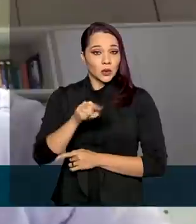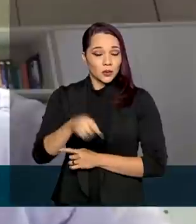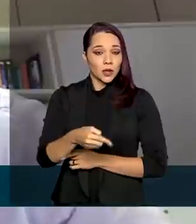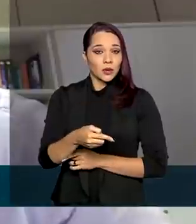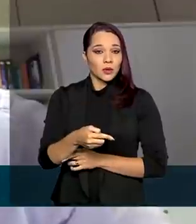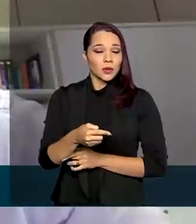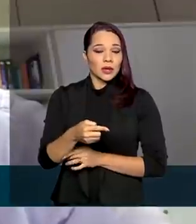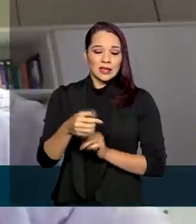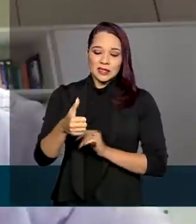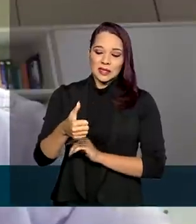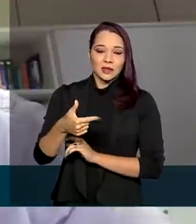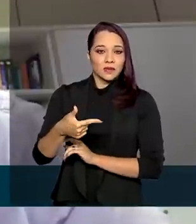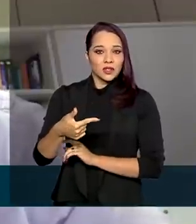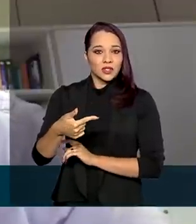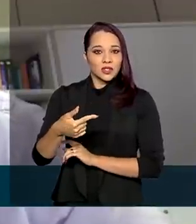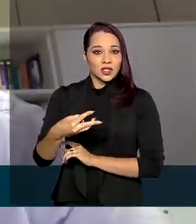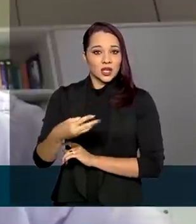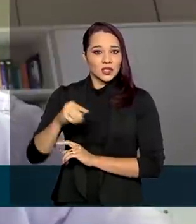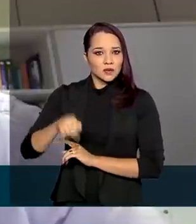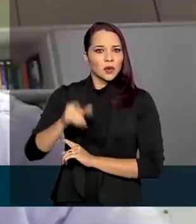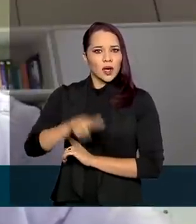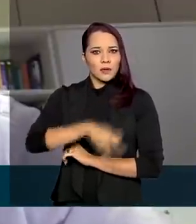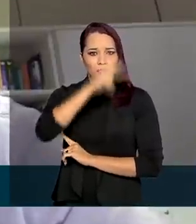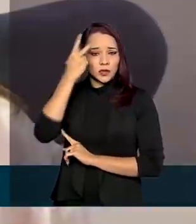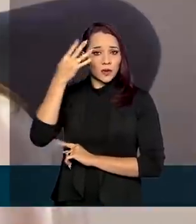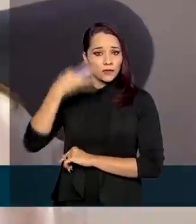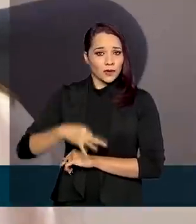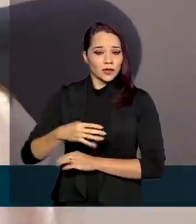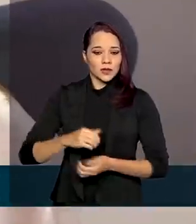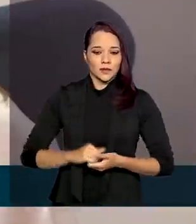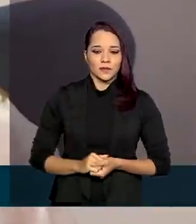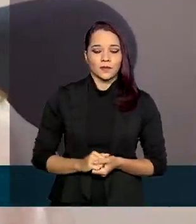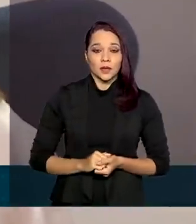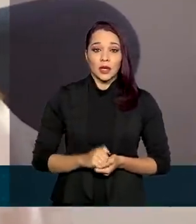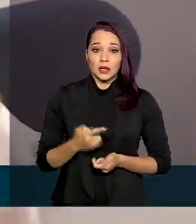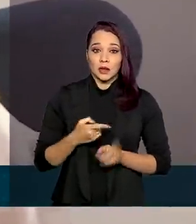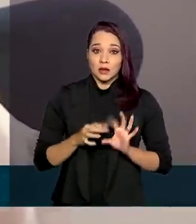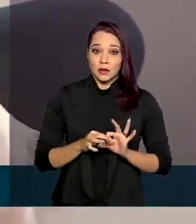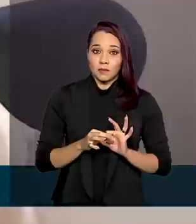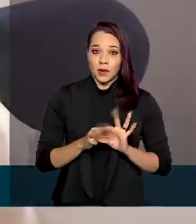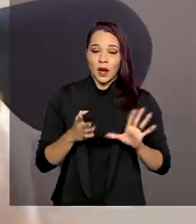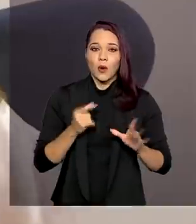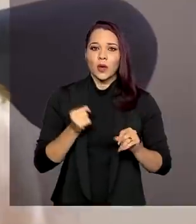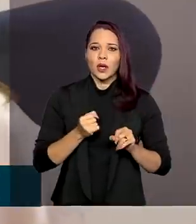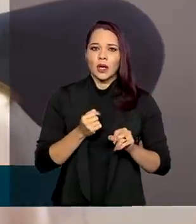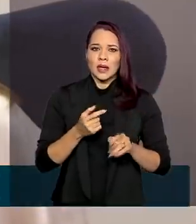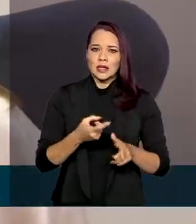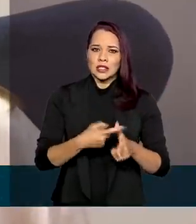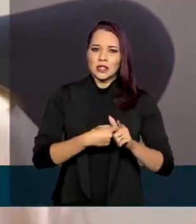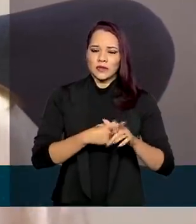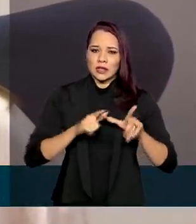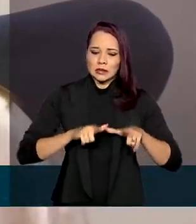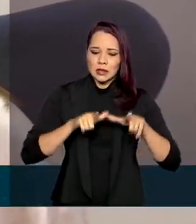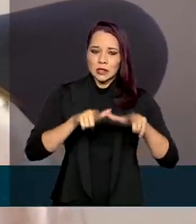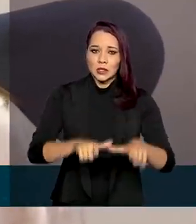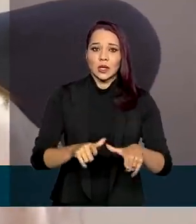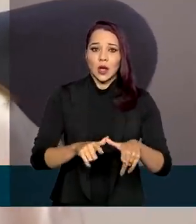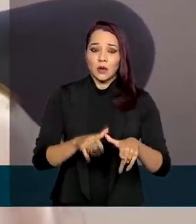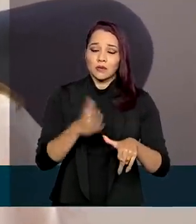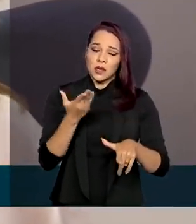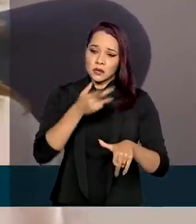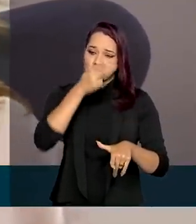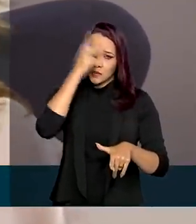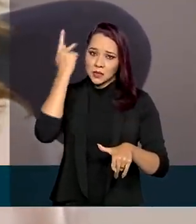123.702 são de pessoas físicas. Liberar as pendências de certidões, tanto na pessoa